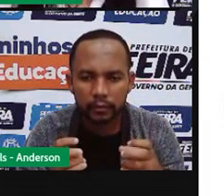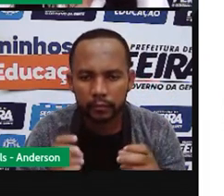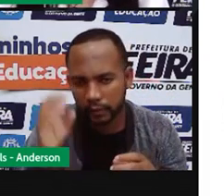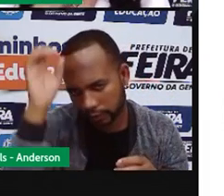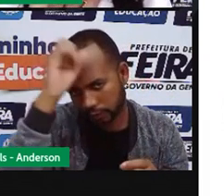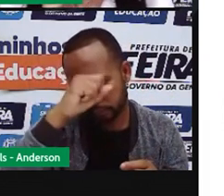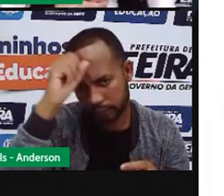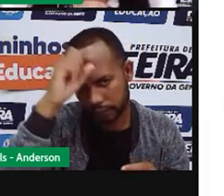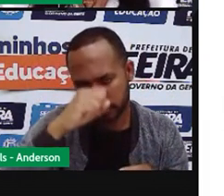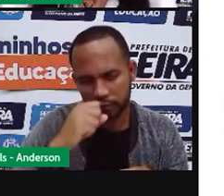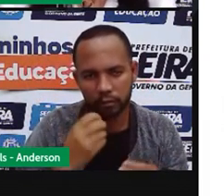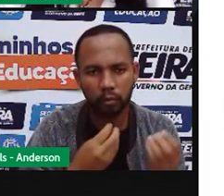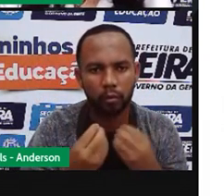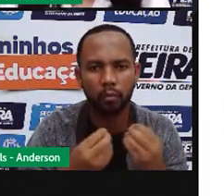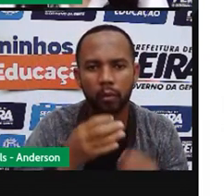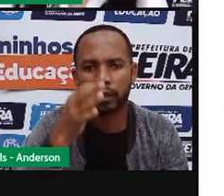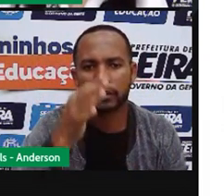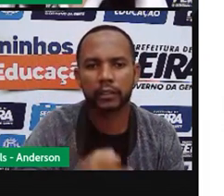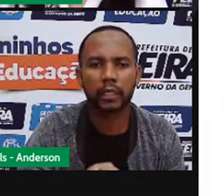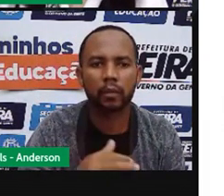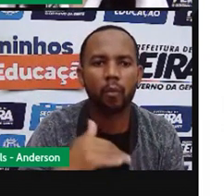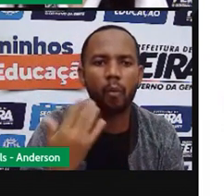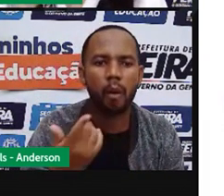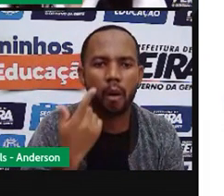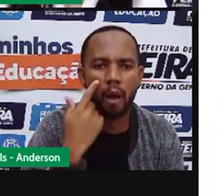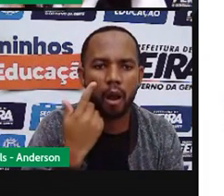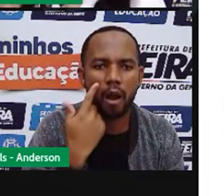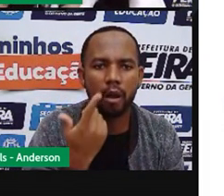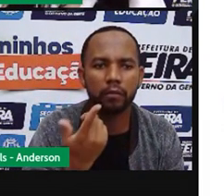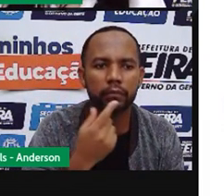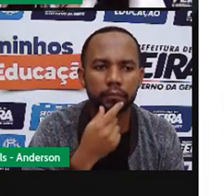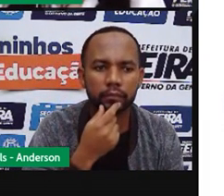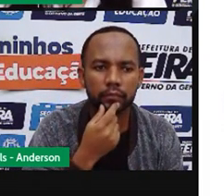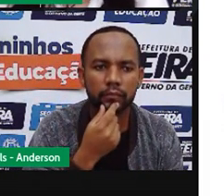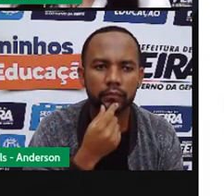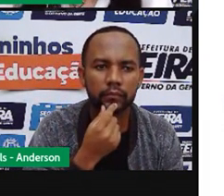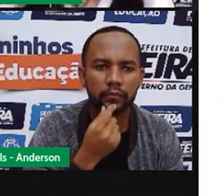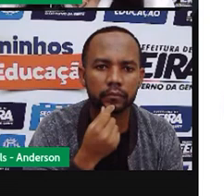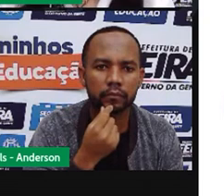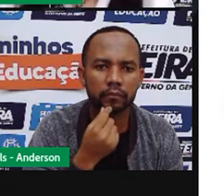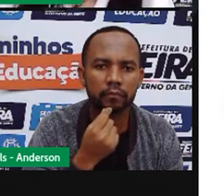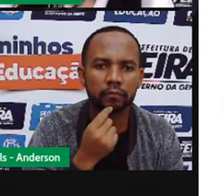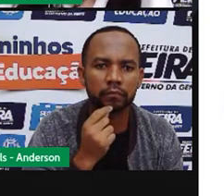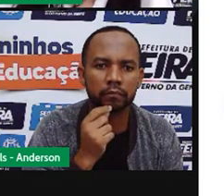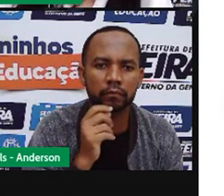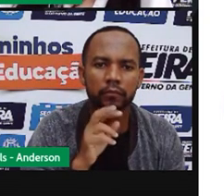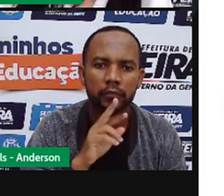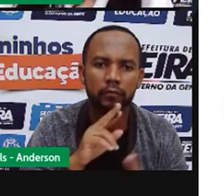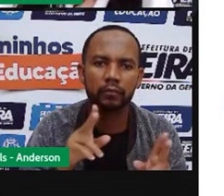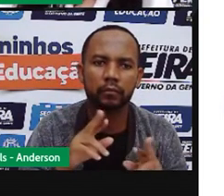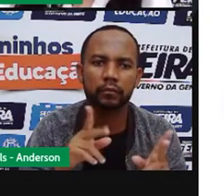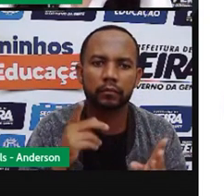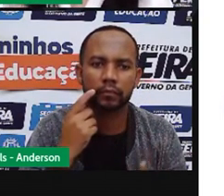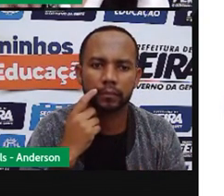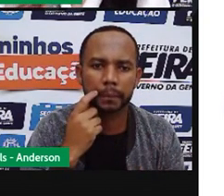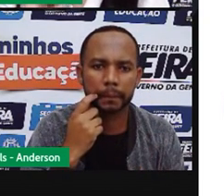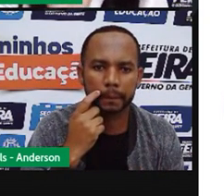e aprende, a sombra, ela vai ser formada, projetada do lado contrário do sol.